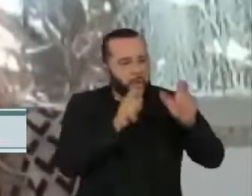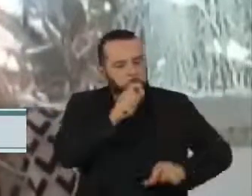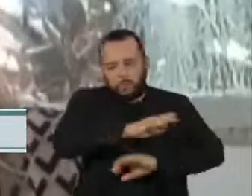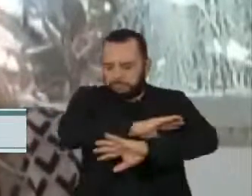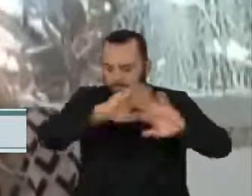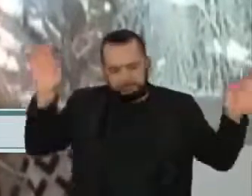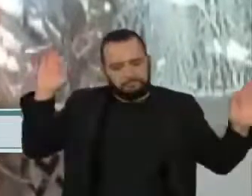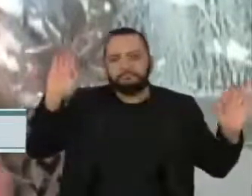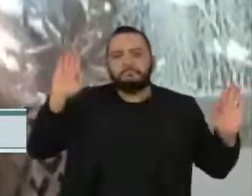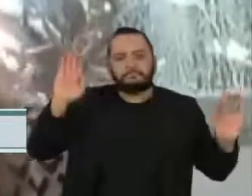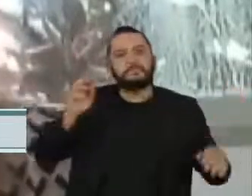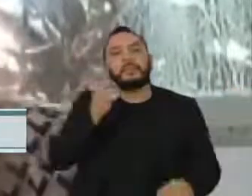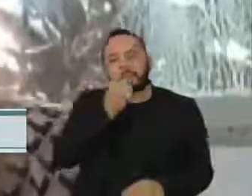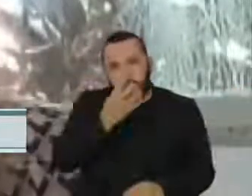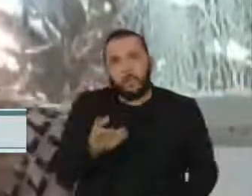Então, assim, é bom para os dois lados. para os dois